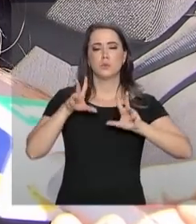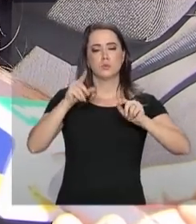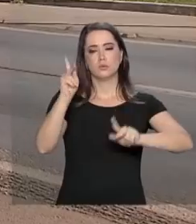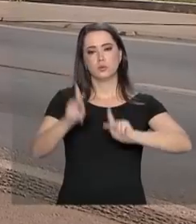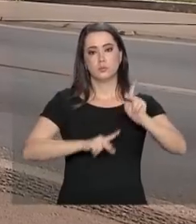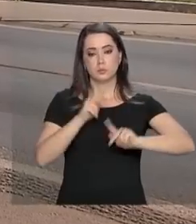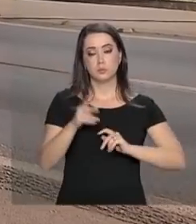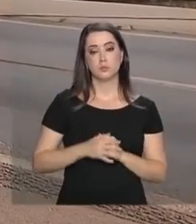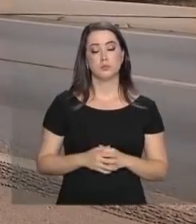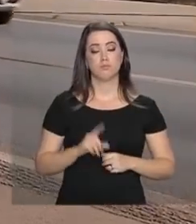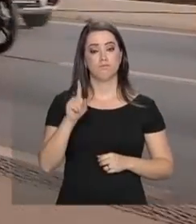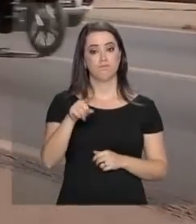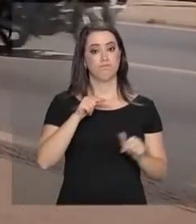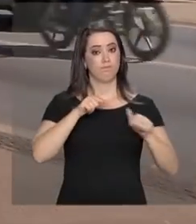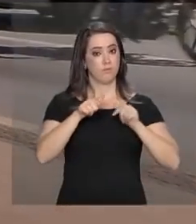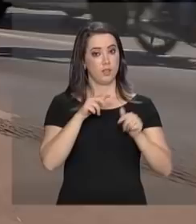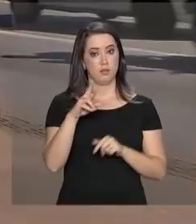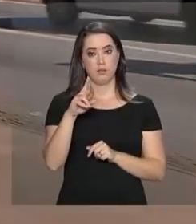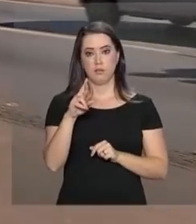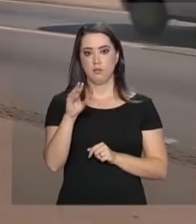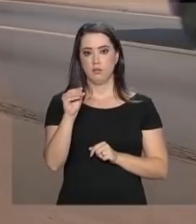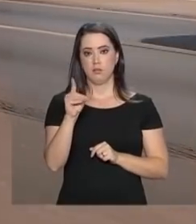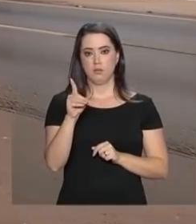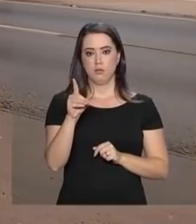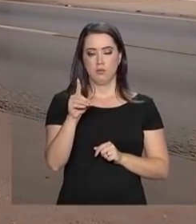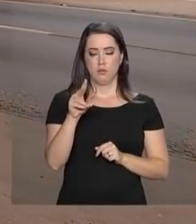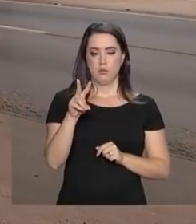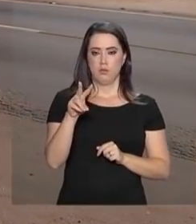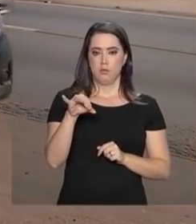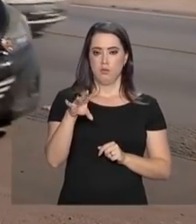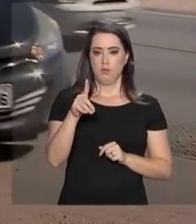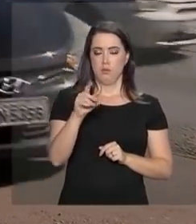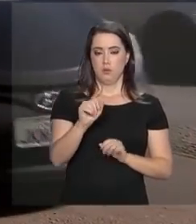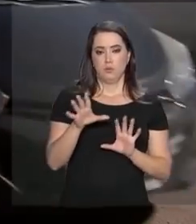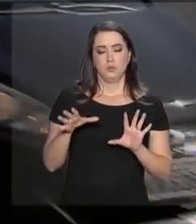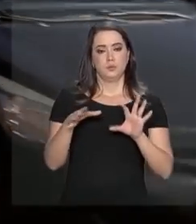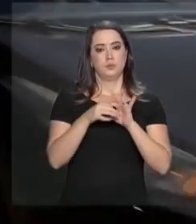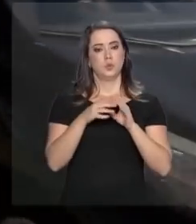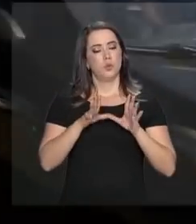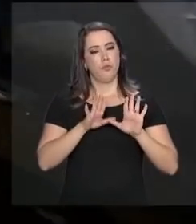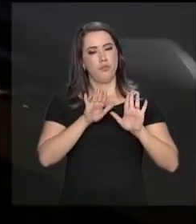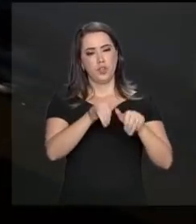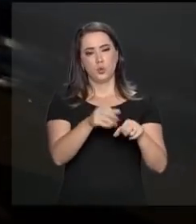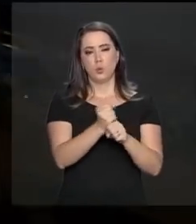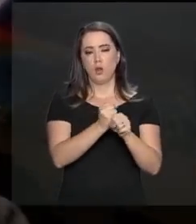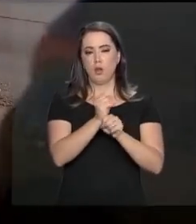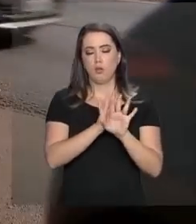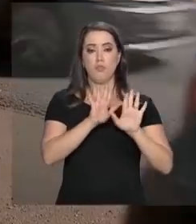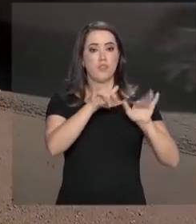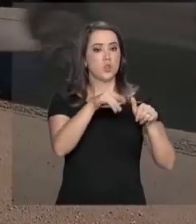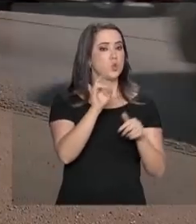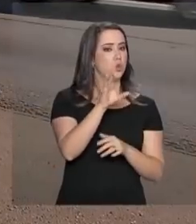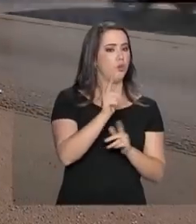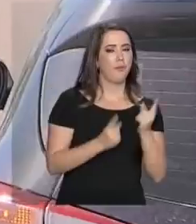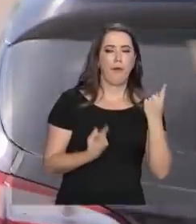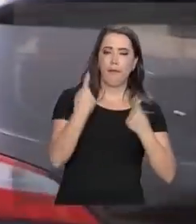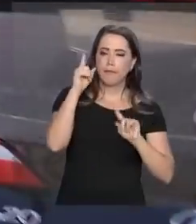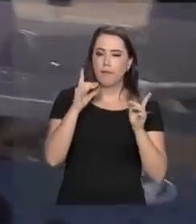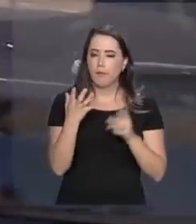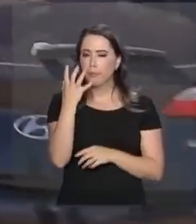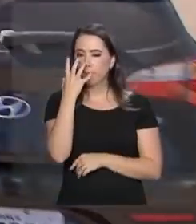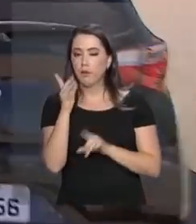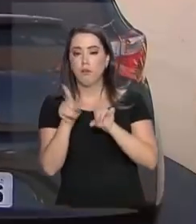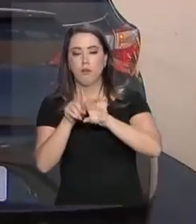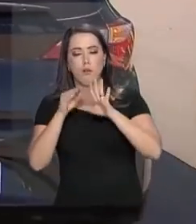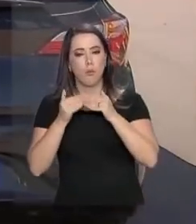população. A Operação Rodovida, que inclui as festas natalinas, vai terminar depois do Carnaval. E a Operação Ano Novo, que